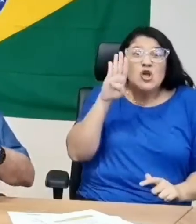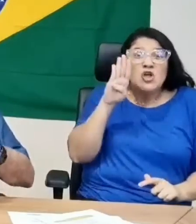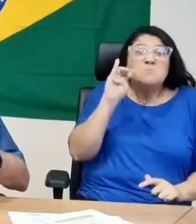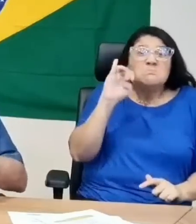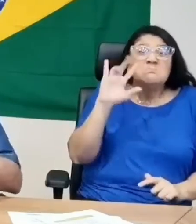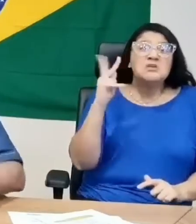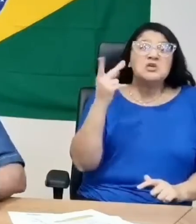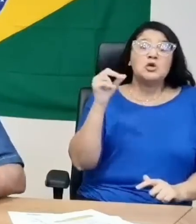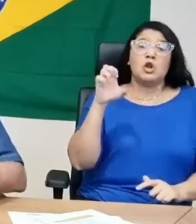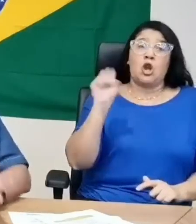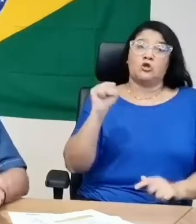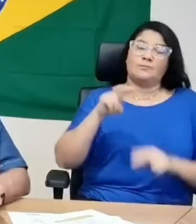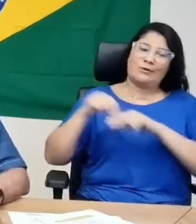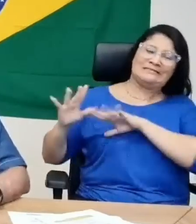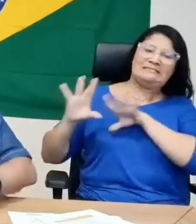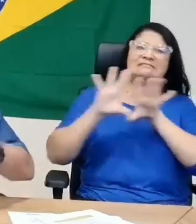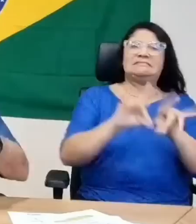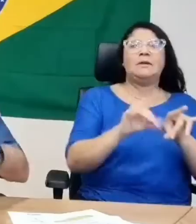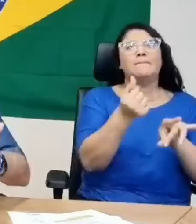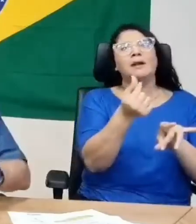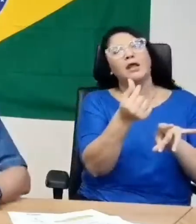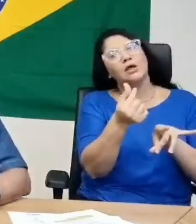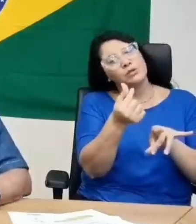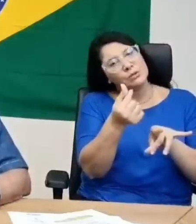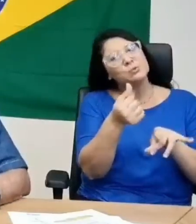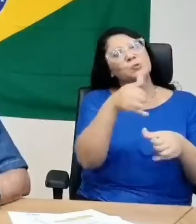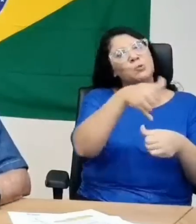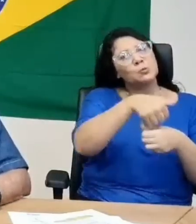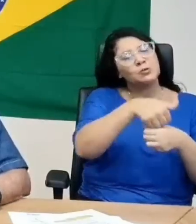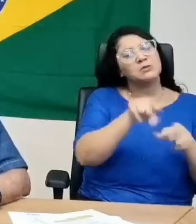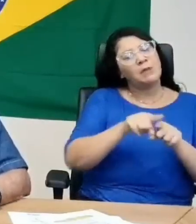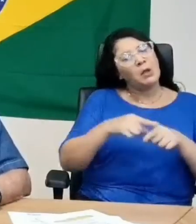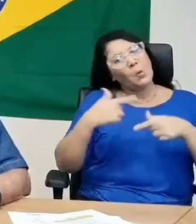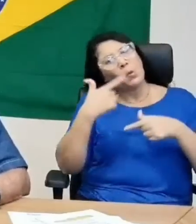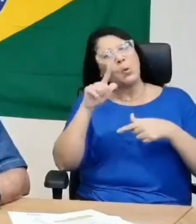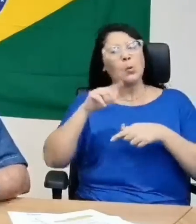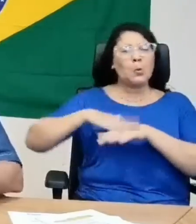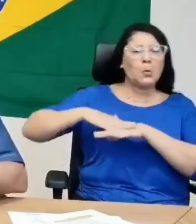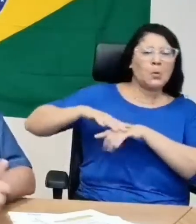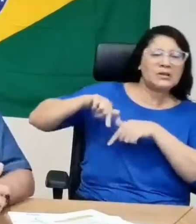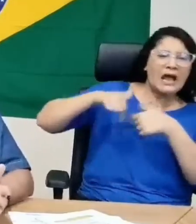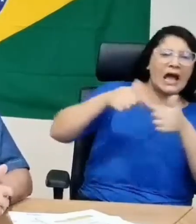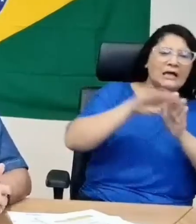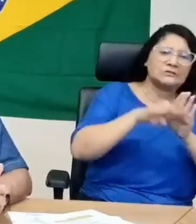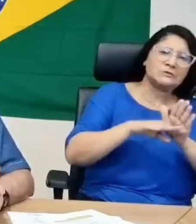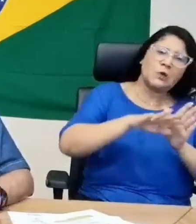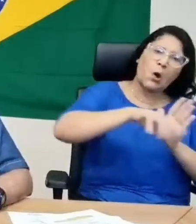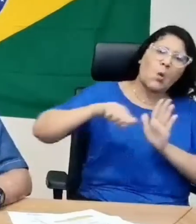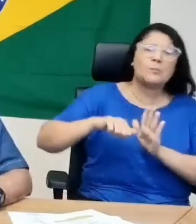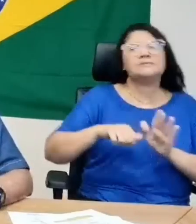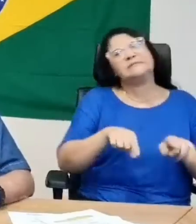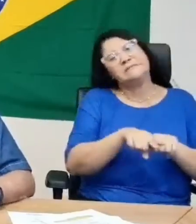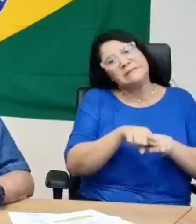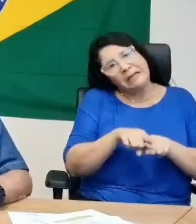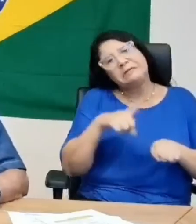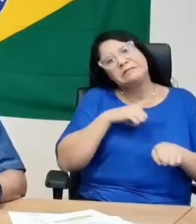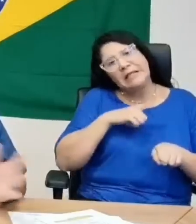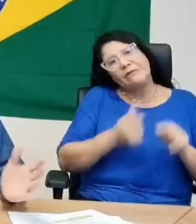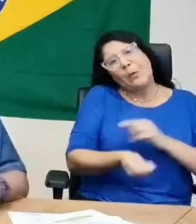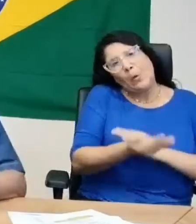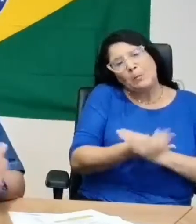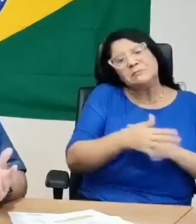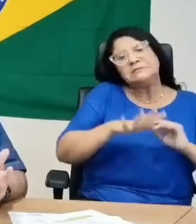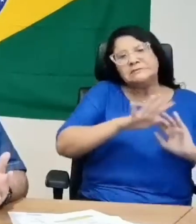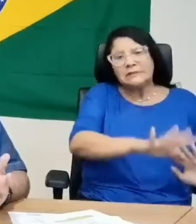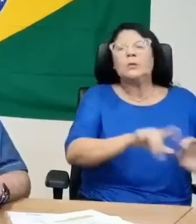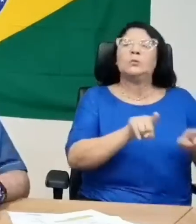por interferência no preço de combustível, entre outras ações voltadas para a corrupção da Petrobras. Tá certo? Então,